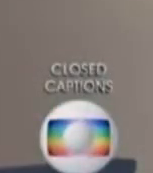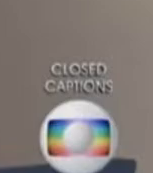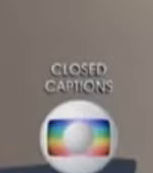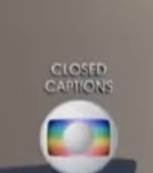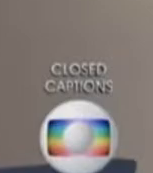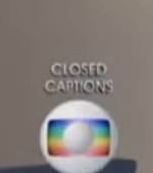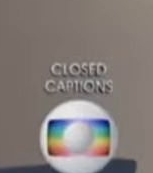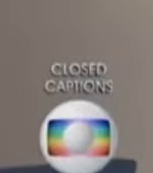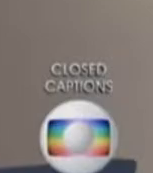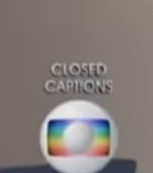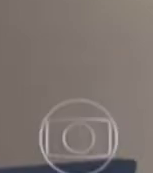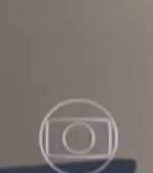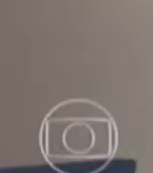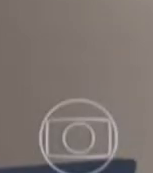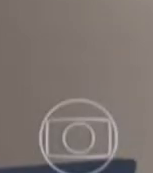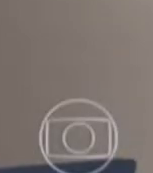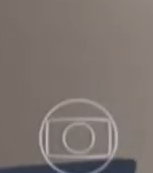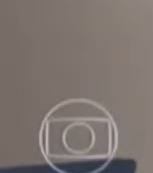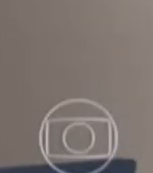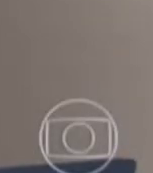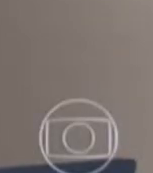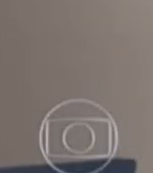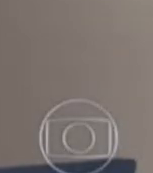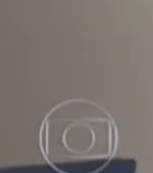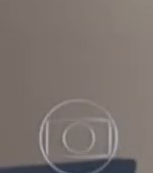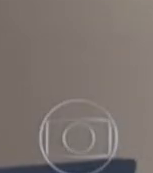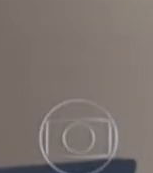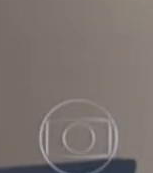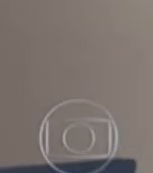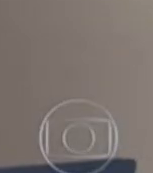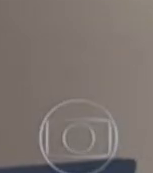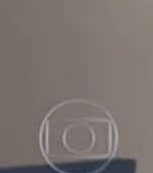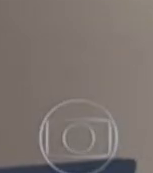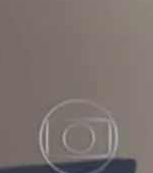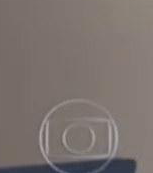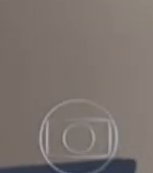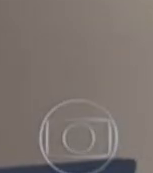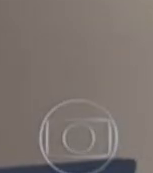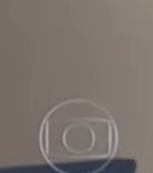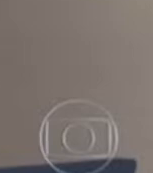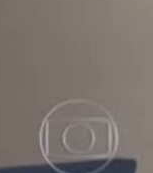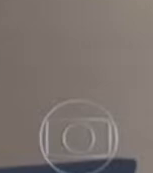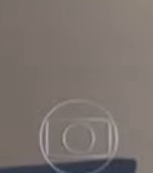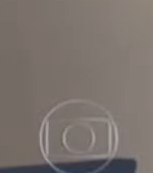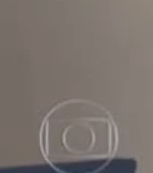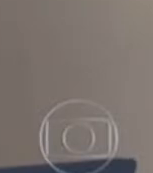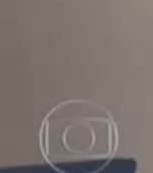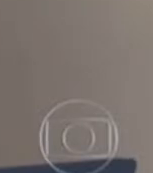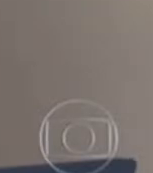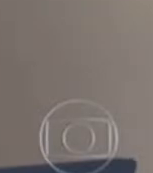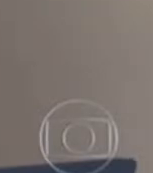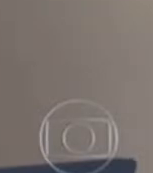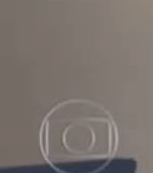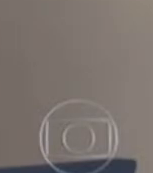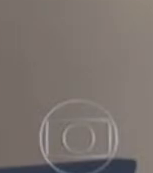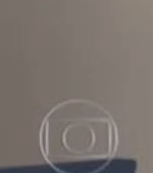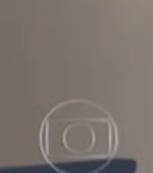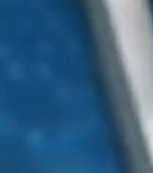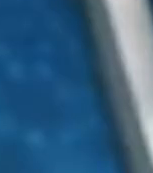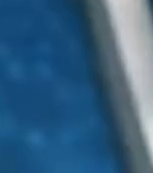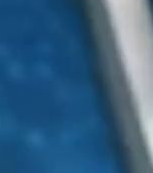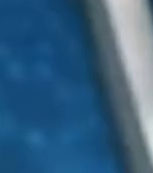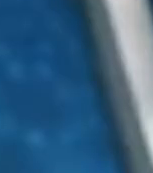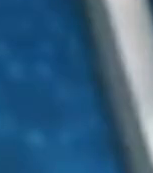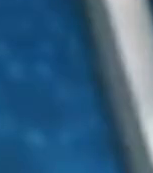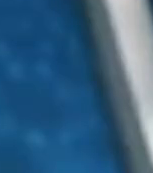DNA no peixe vendido nos supermercados achou um percentual grande de peixe falsificado.